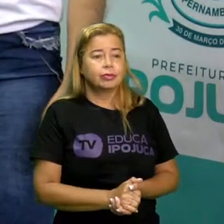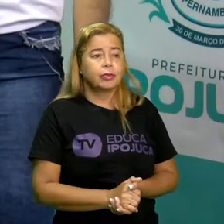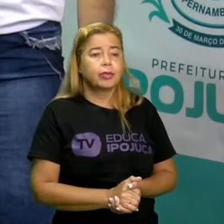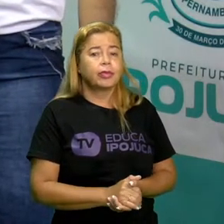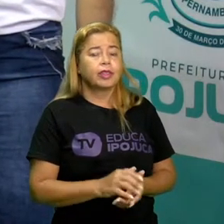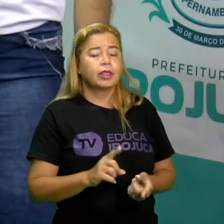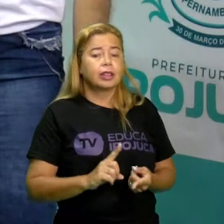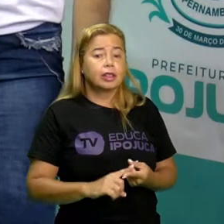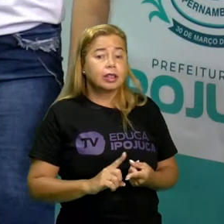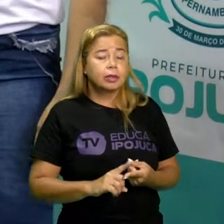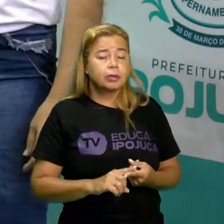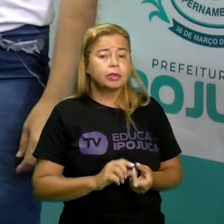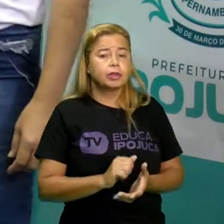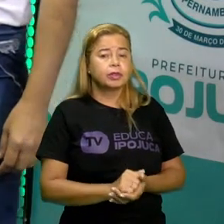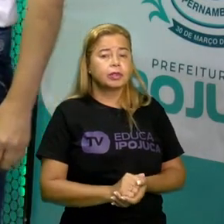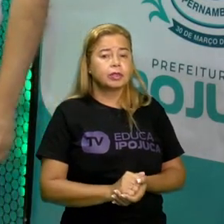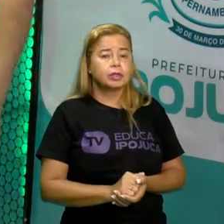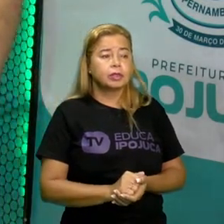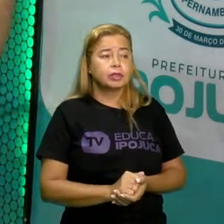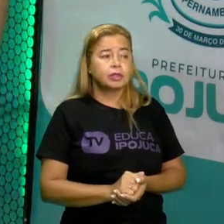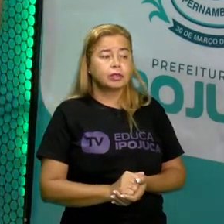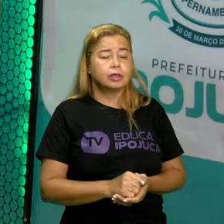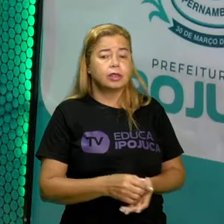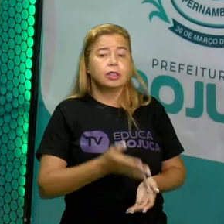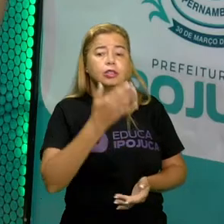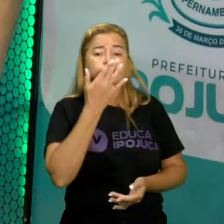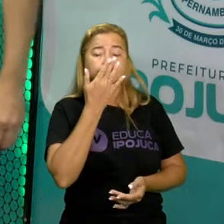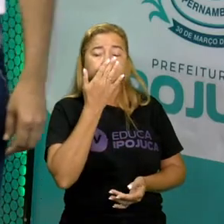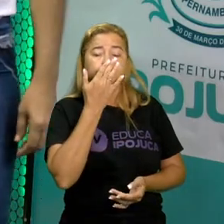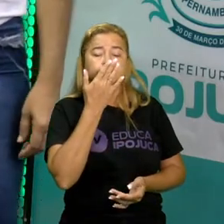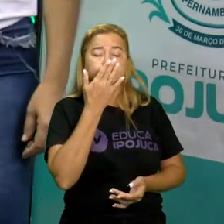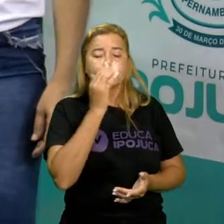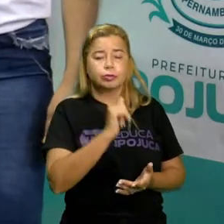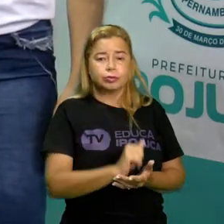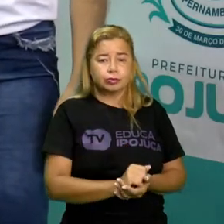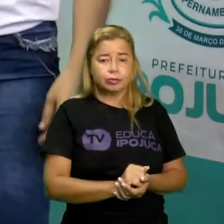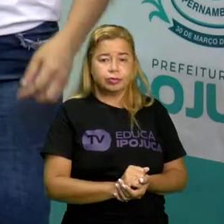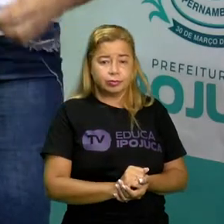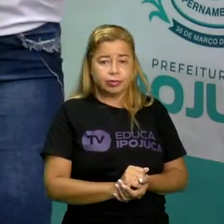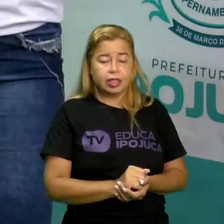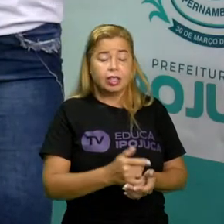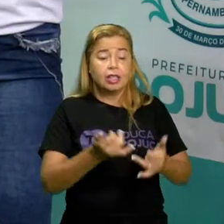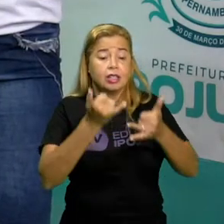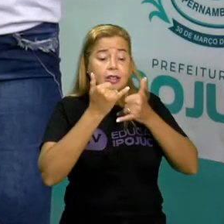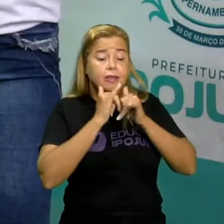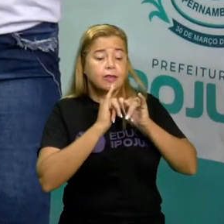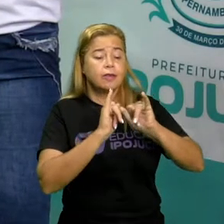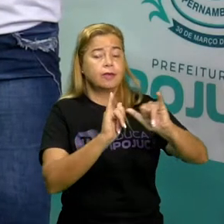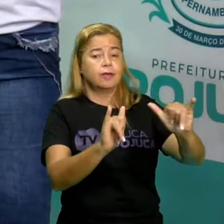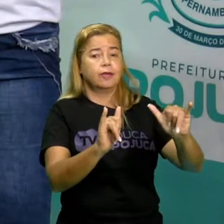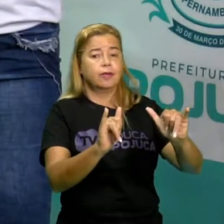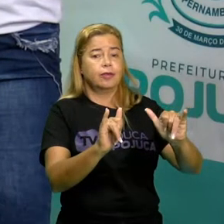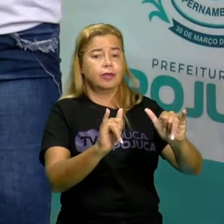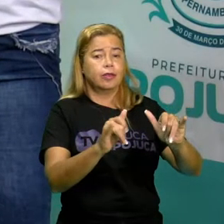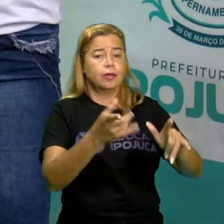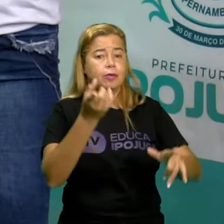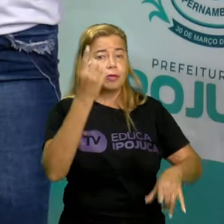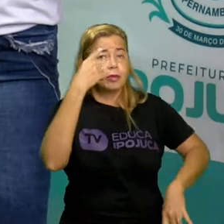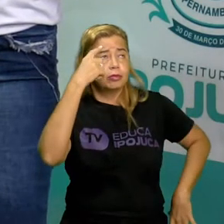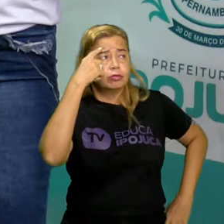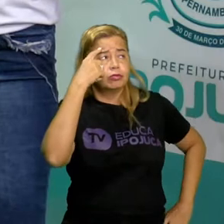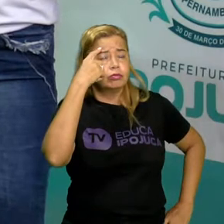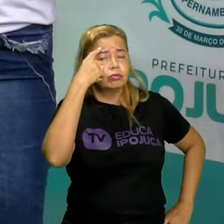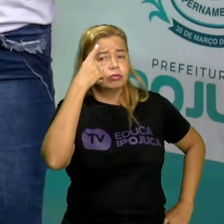também crianças as cores as cores também nos indica ideias